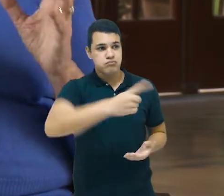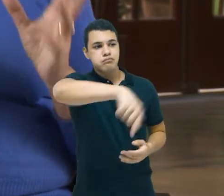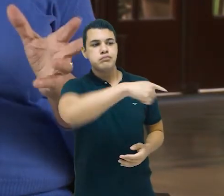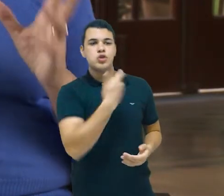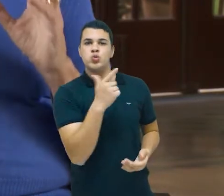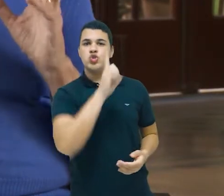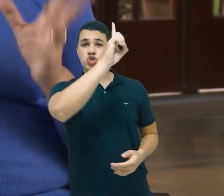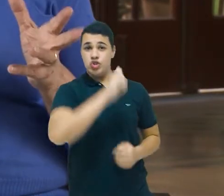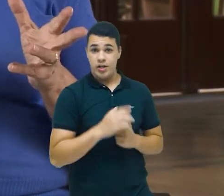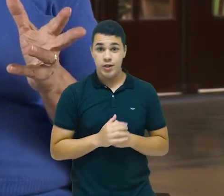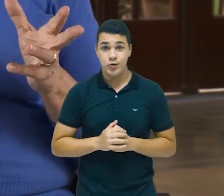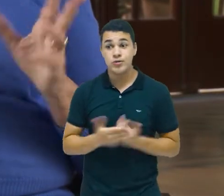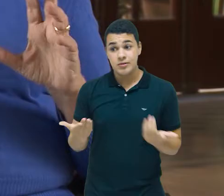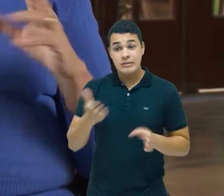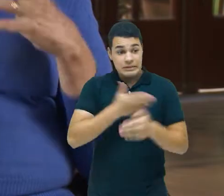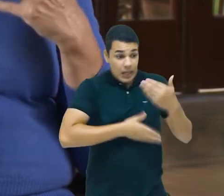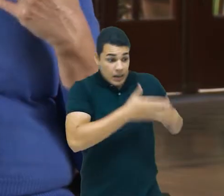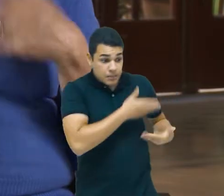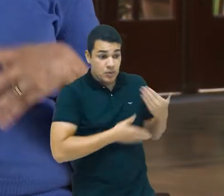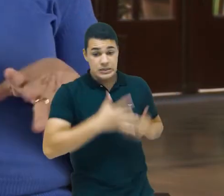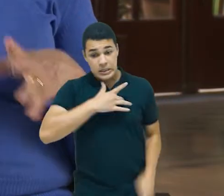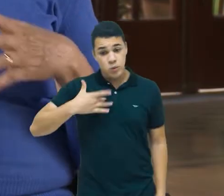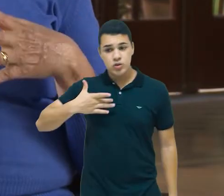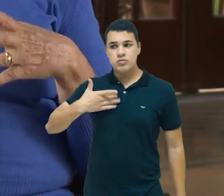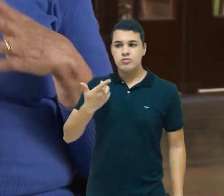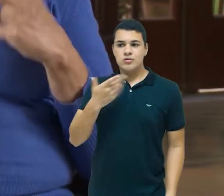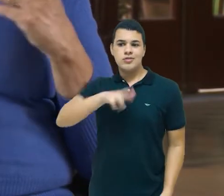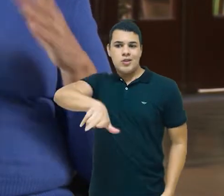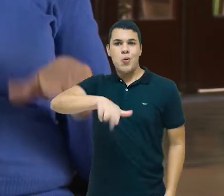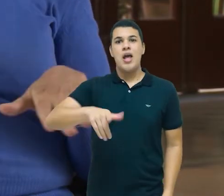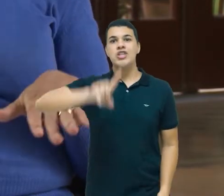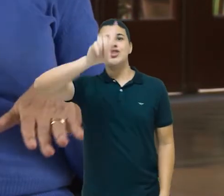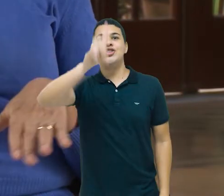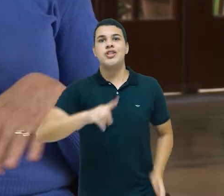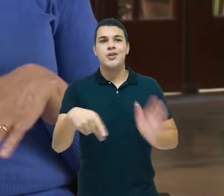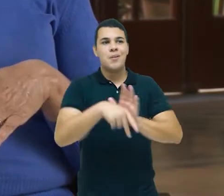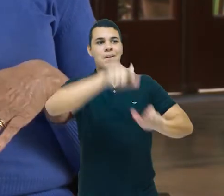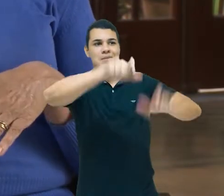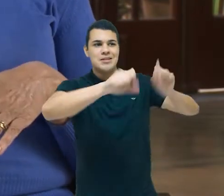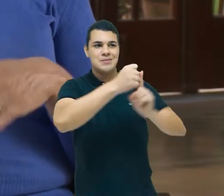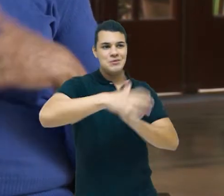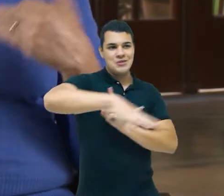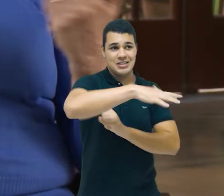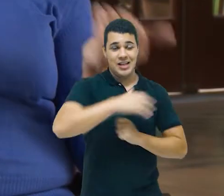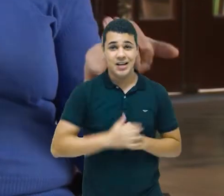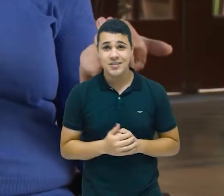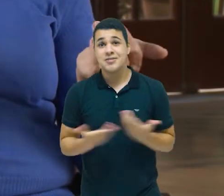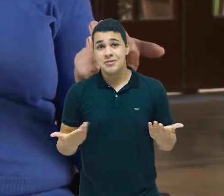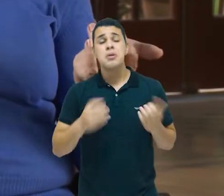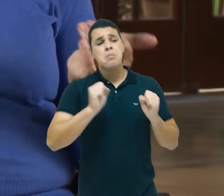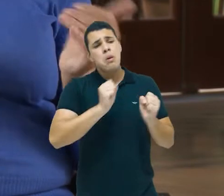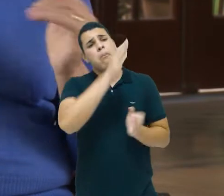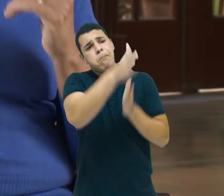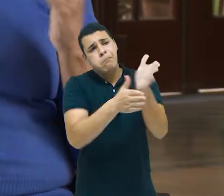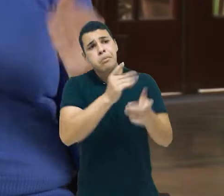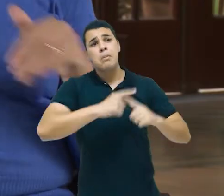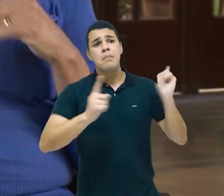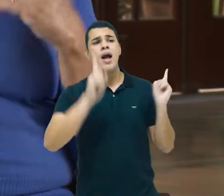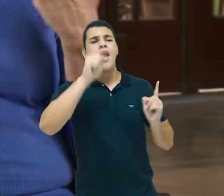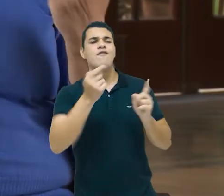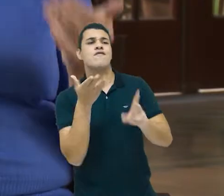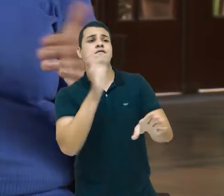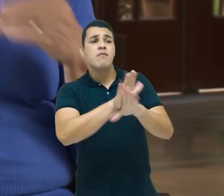não era considerada um direito. Era possível que fossem atendidos, mas também, como era um favor, era possível também que